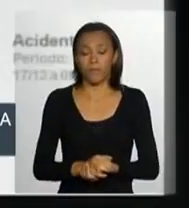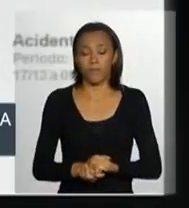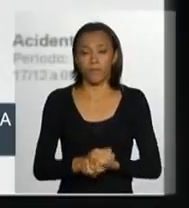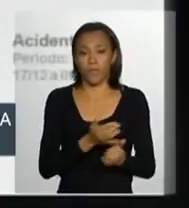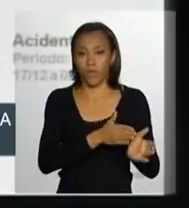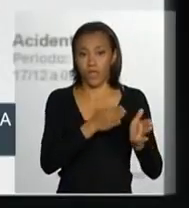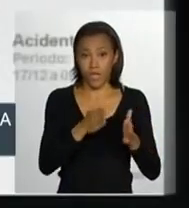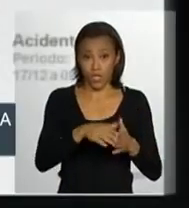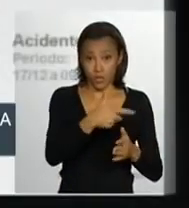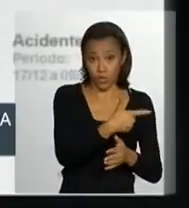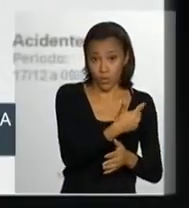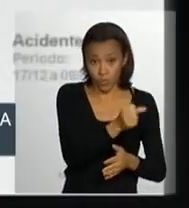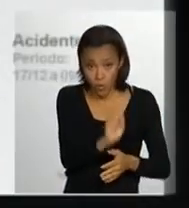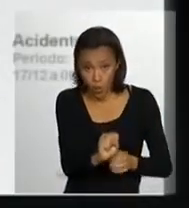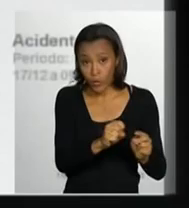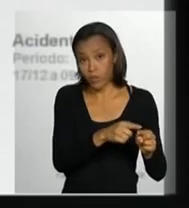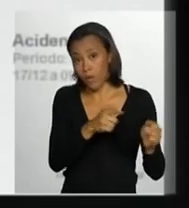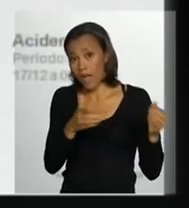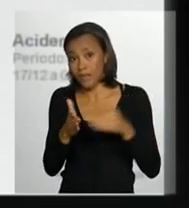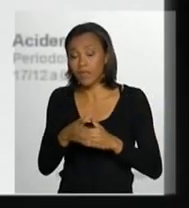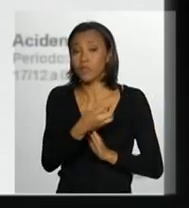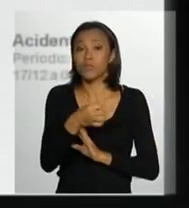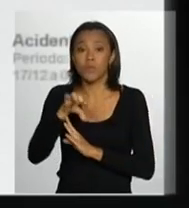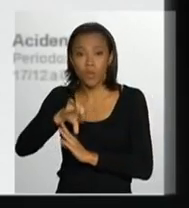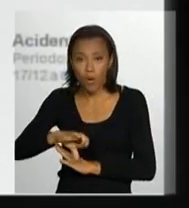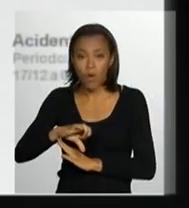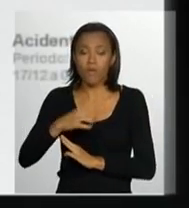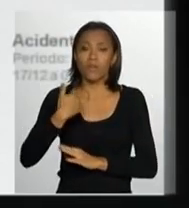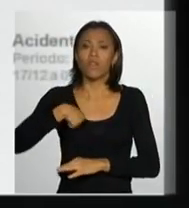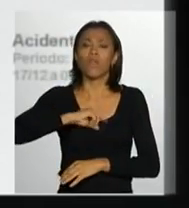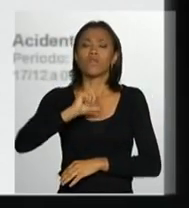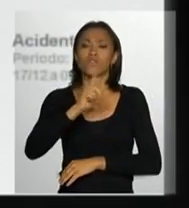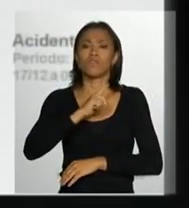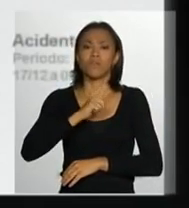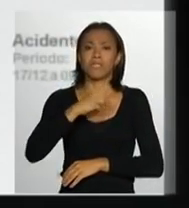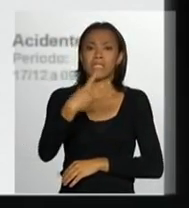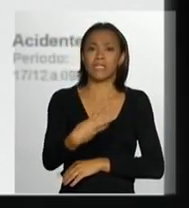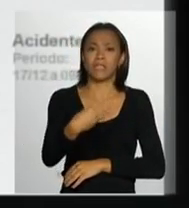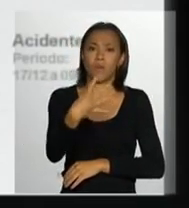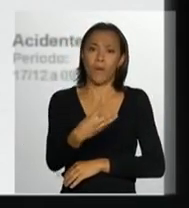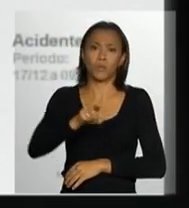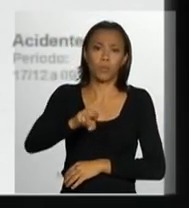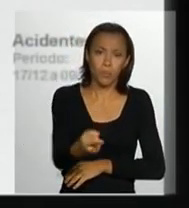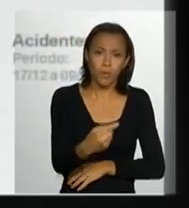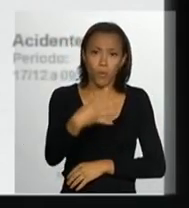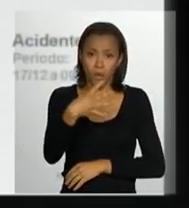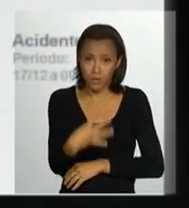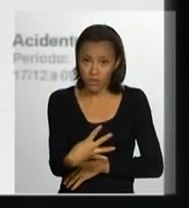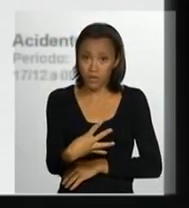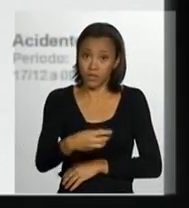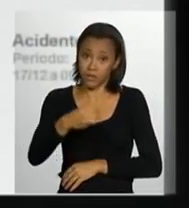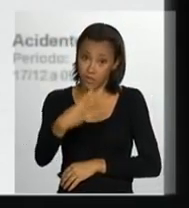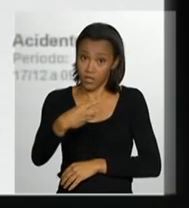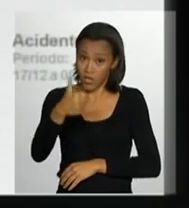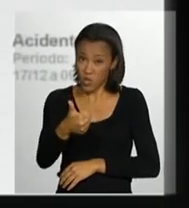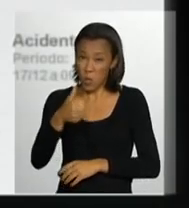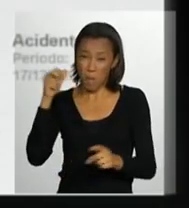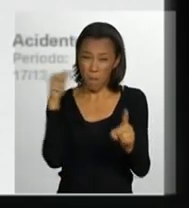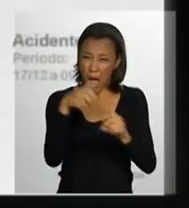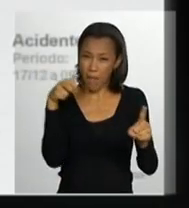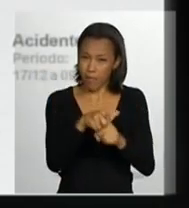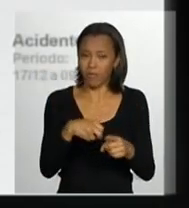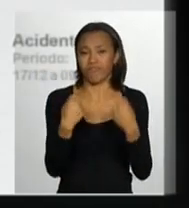entre 2008 e 2009, nós tivemos 34.431 acidentes.